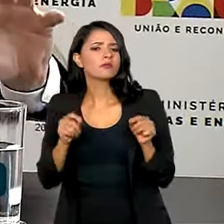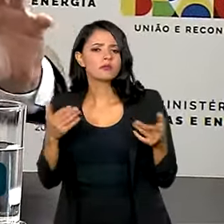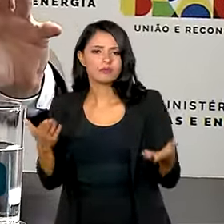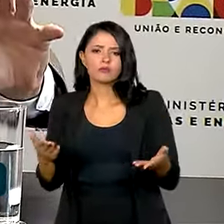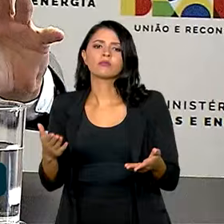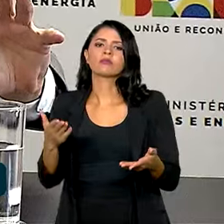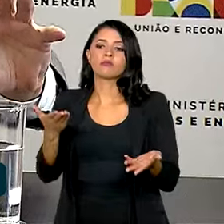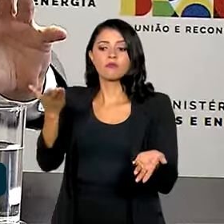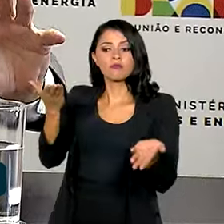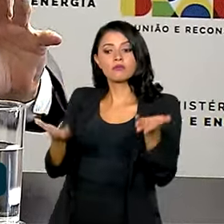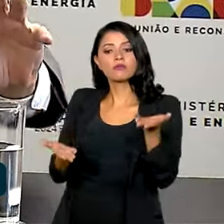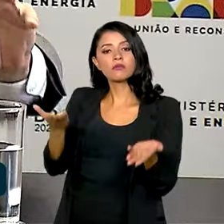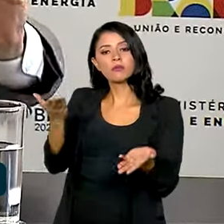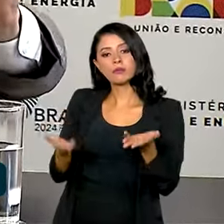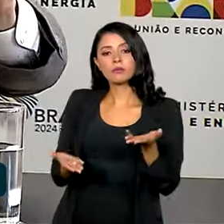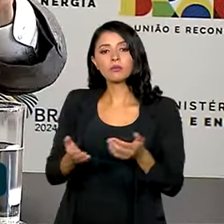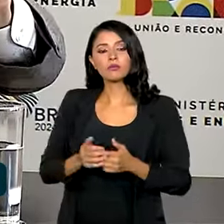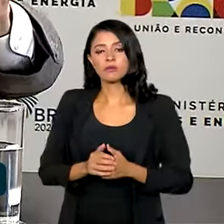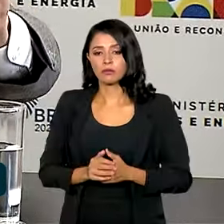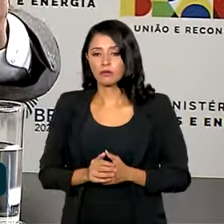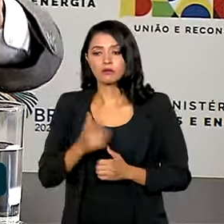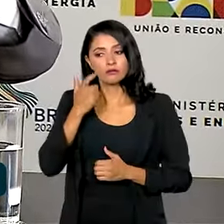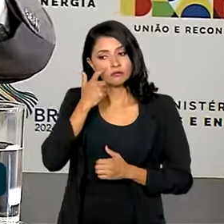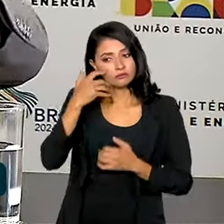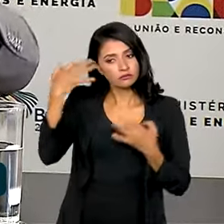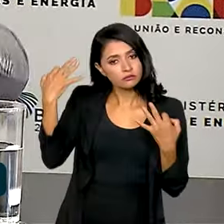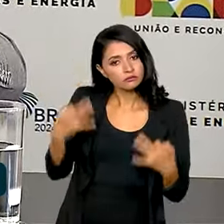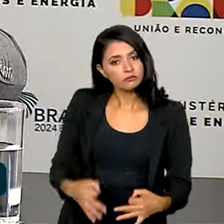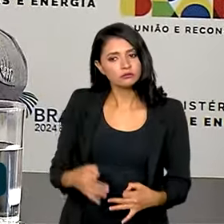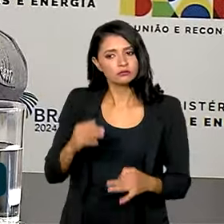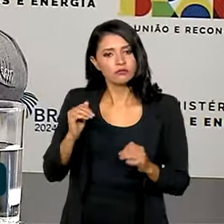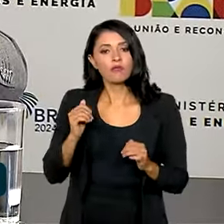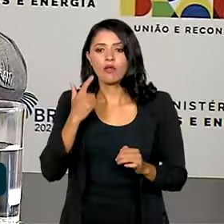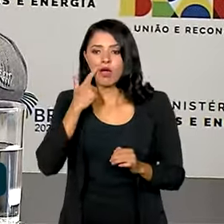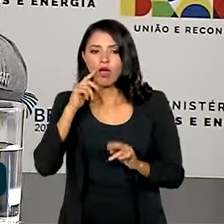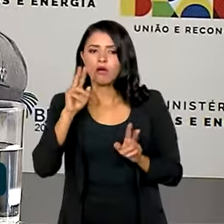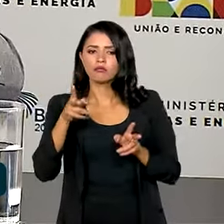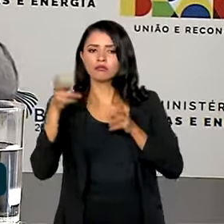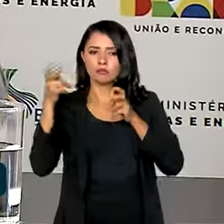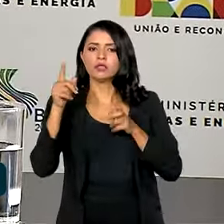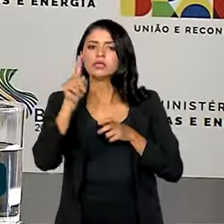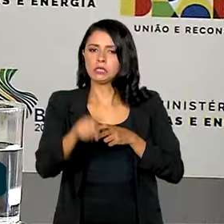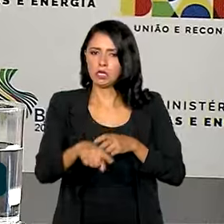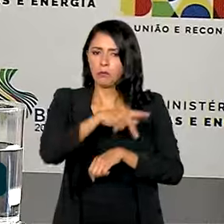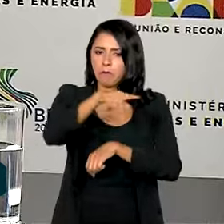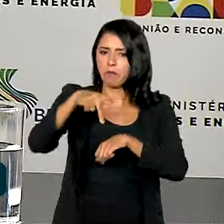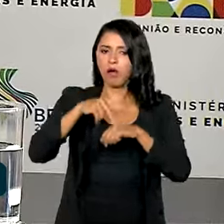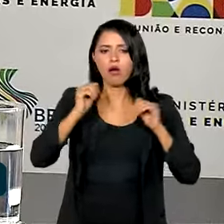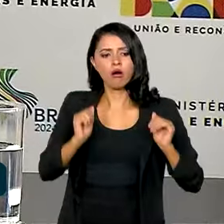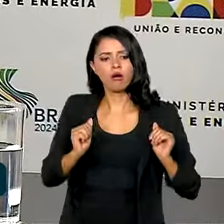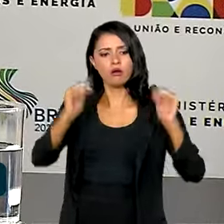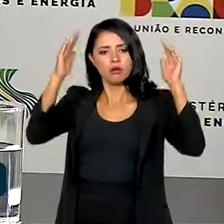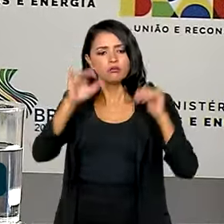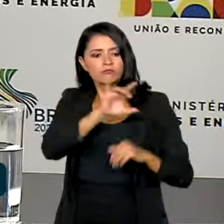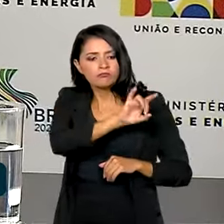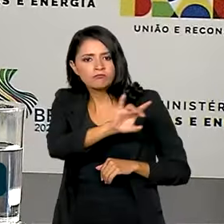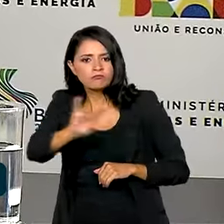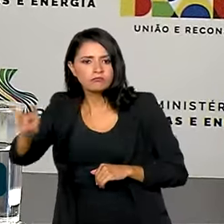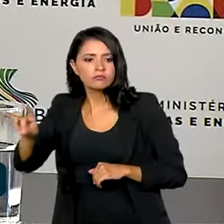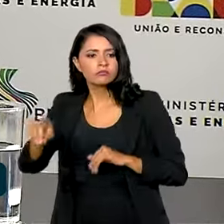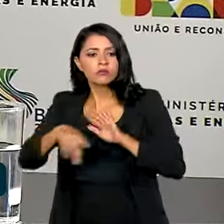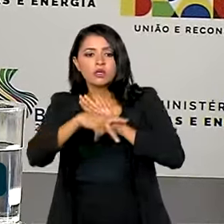equilibrada, reconhecendo a soberania dos países, reconhecendo as suas pluralidades